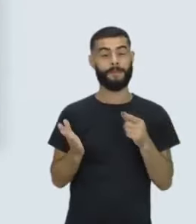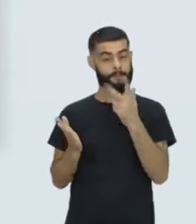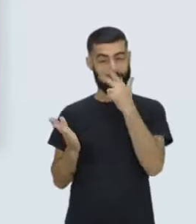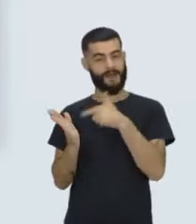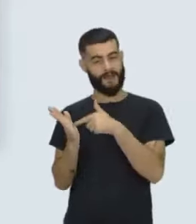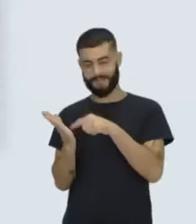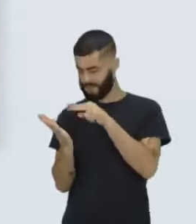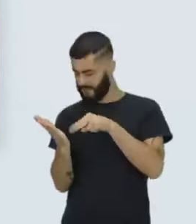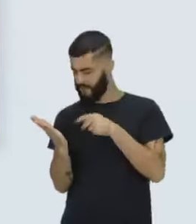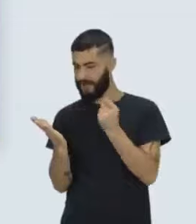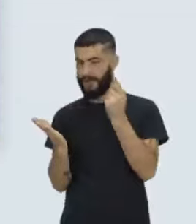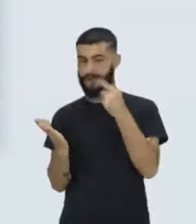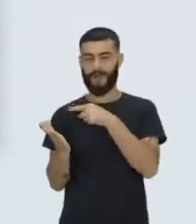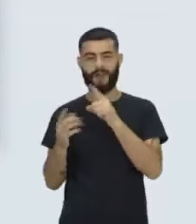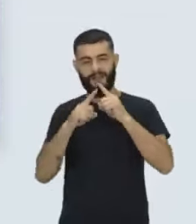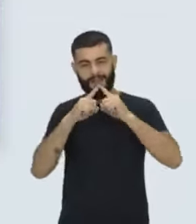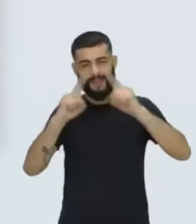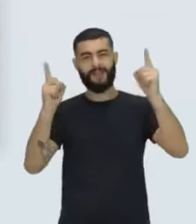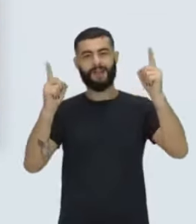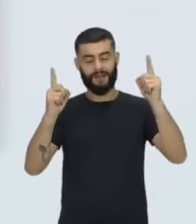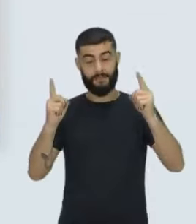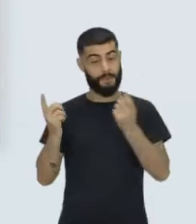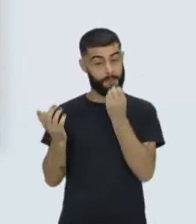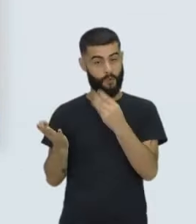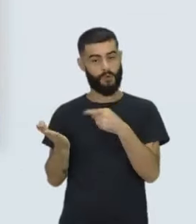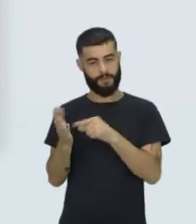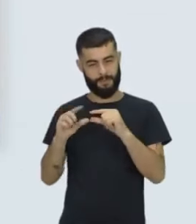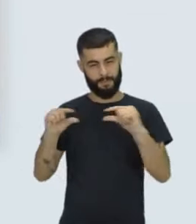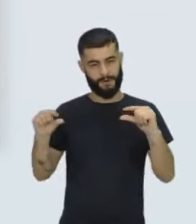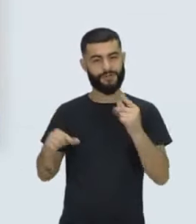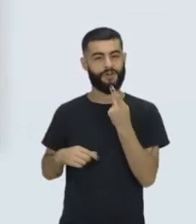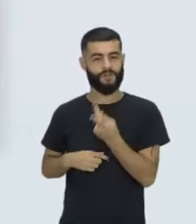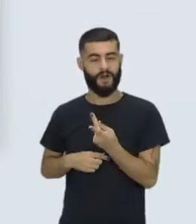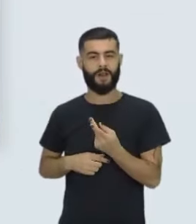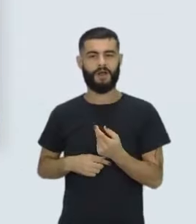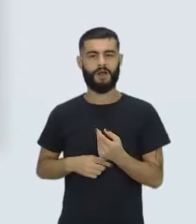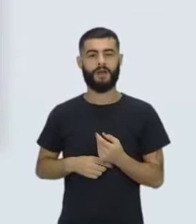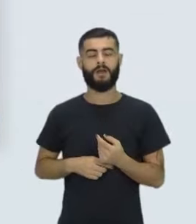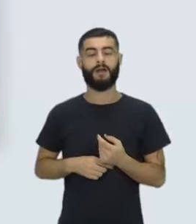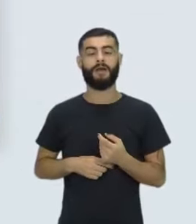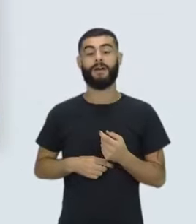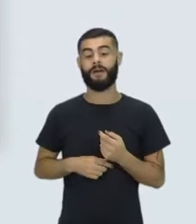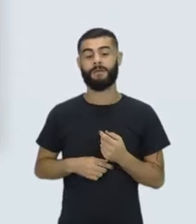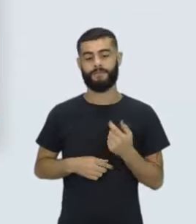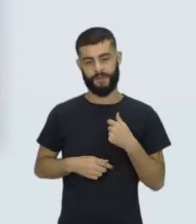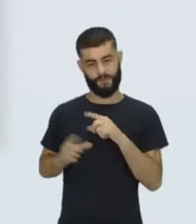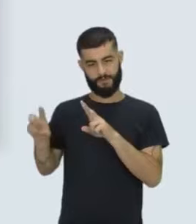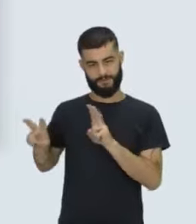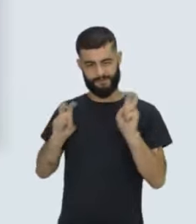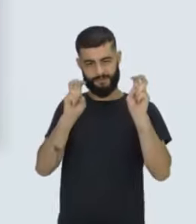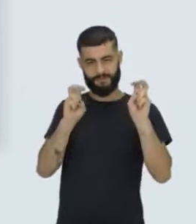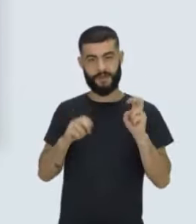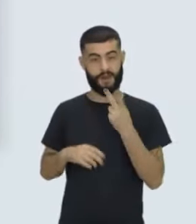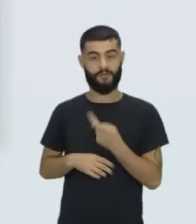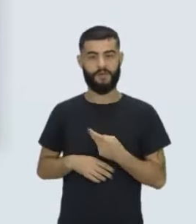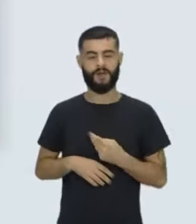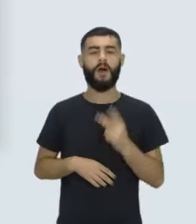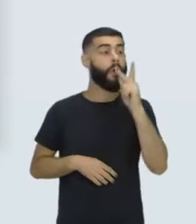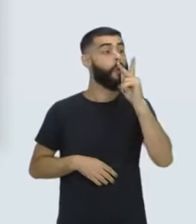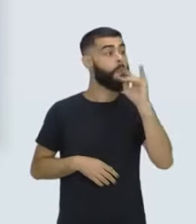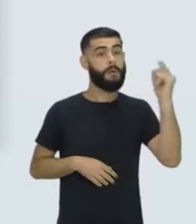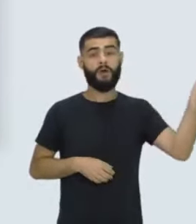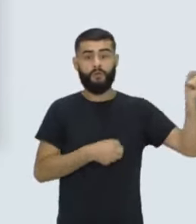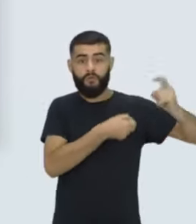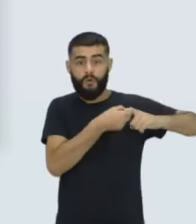várias entradas. E uma, em particular, que ela diz assim, quando meu pai volta, né? Estou parafraseando, mas quando o pai volta, eu